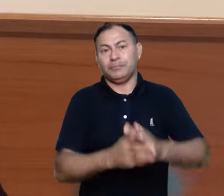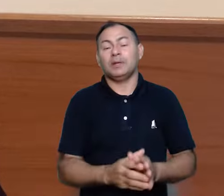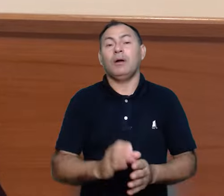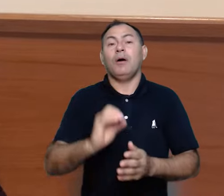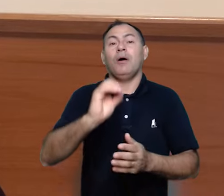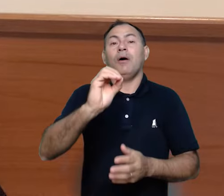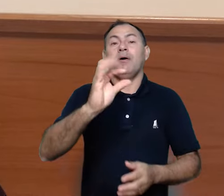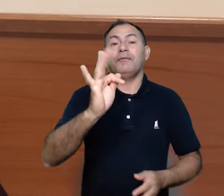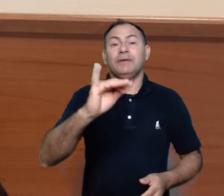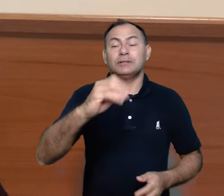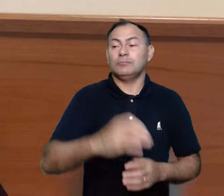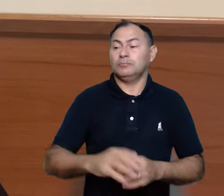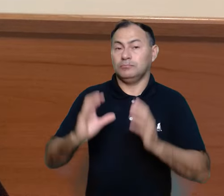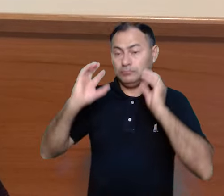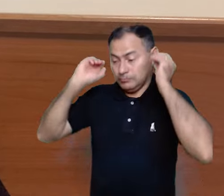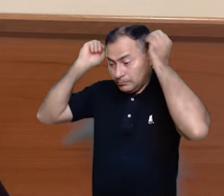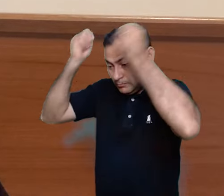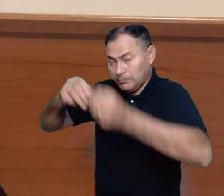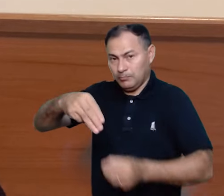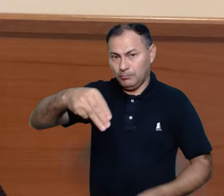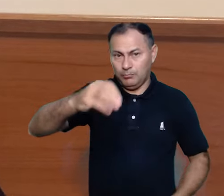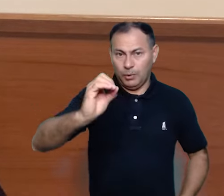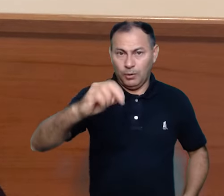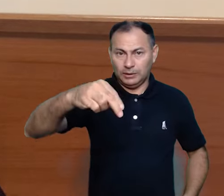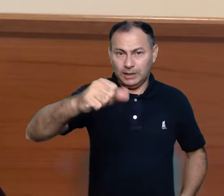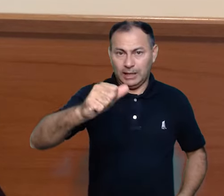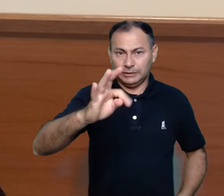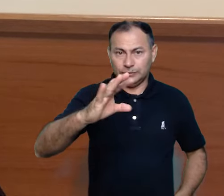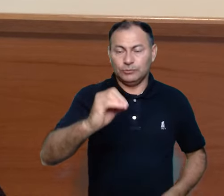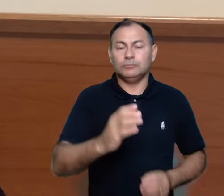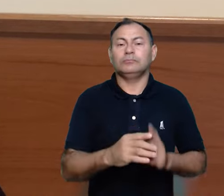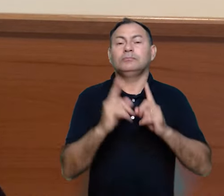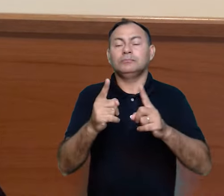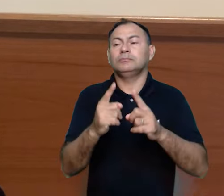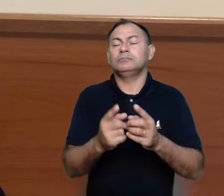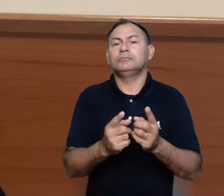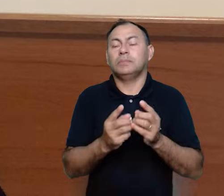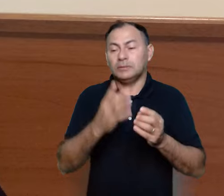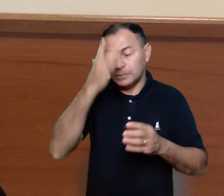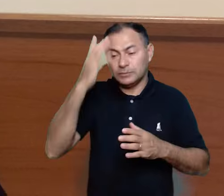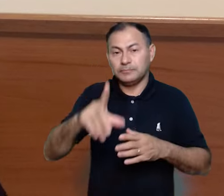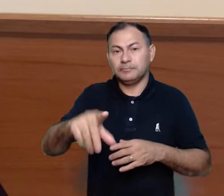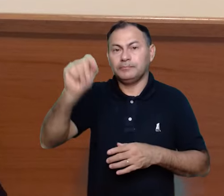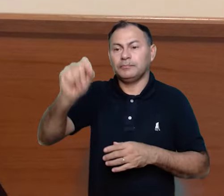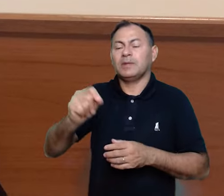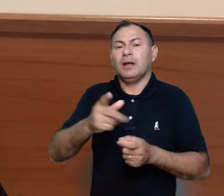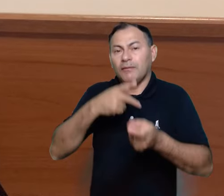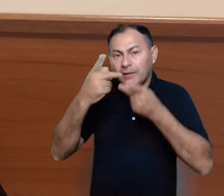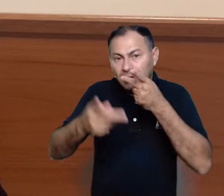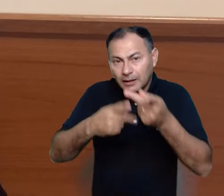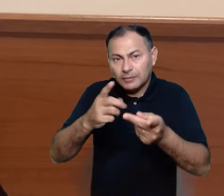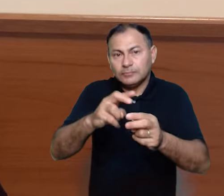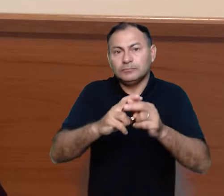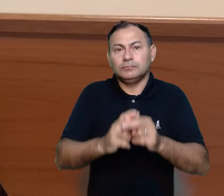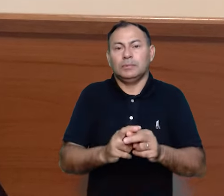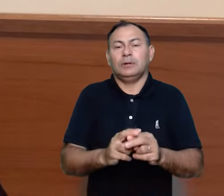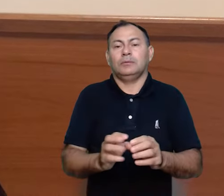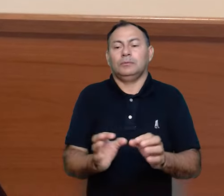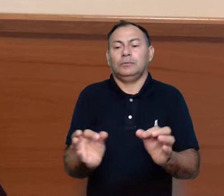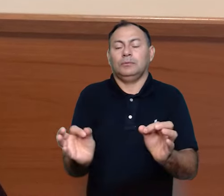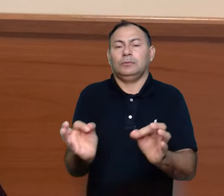E o ofício monástico, um ofício com outra destinação, mas destinado à recitação